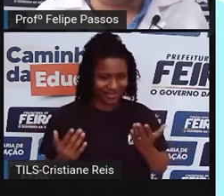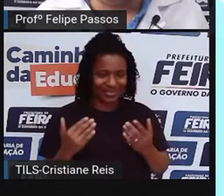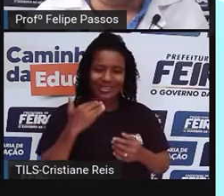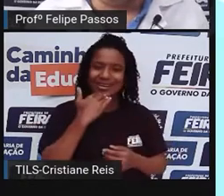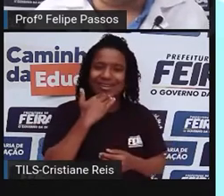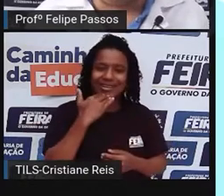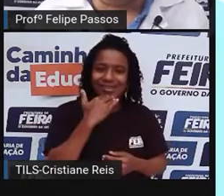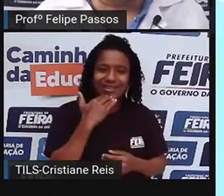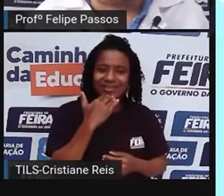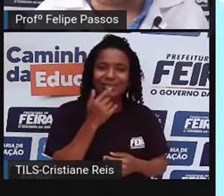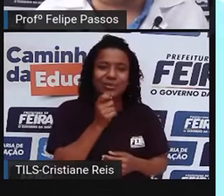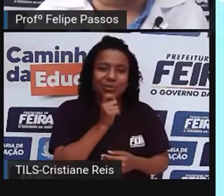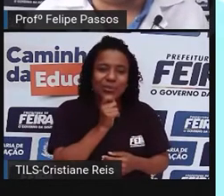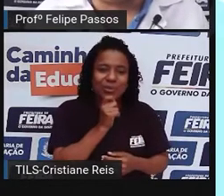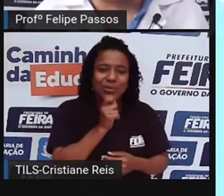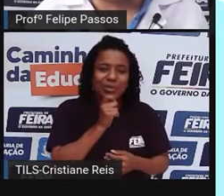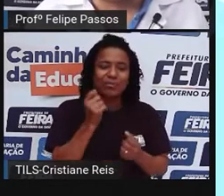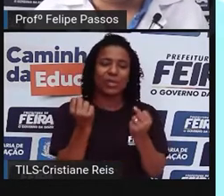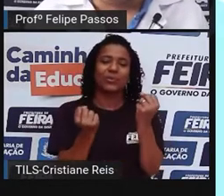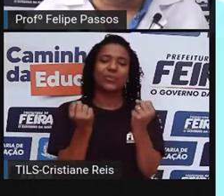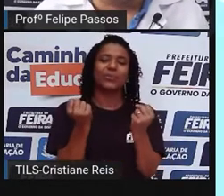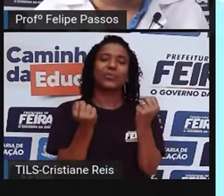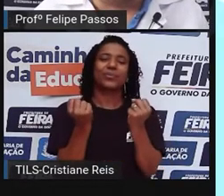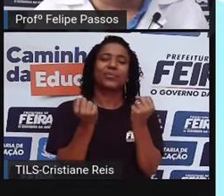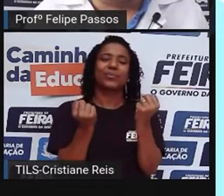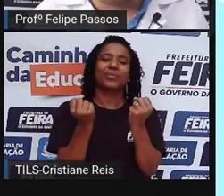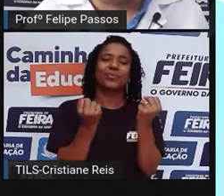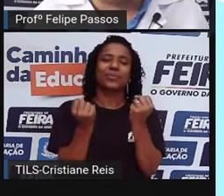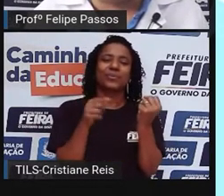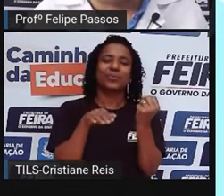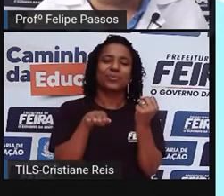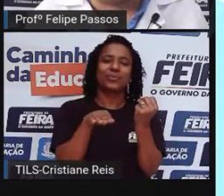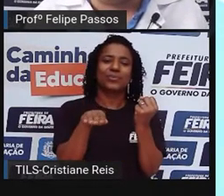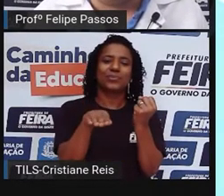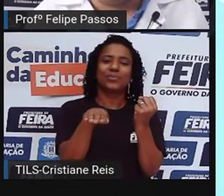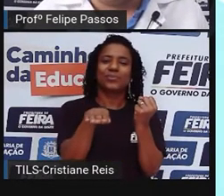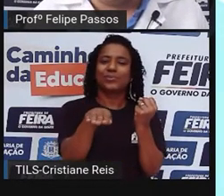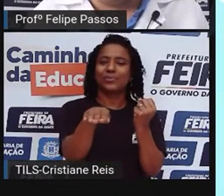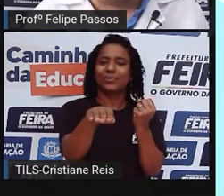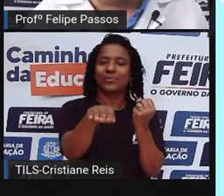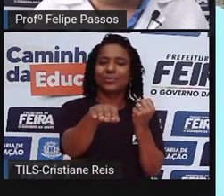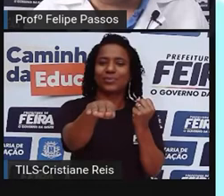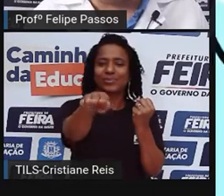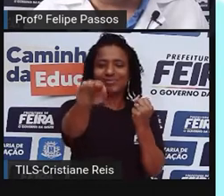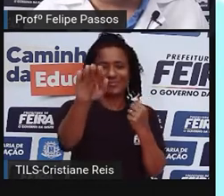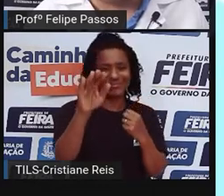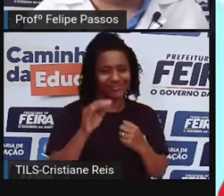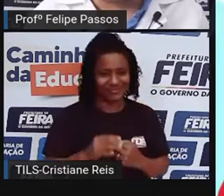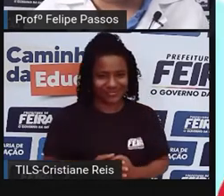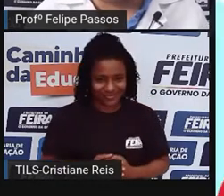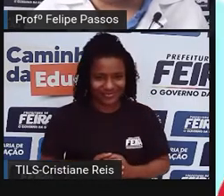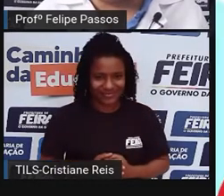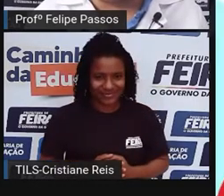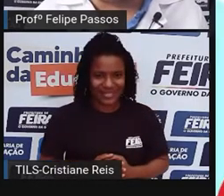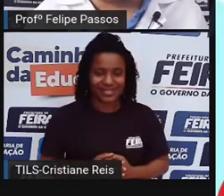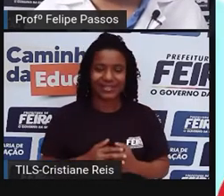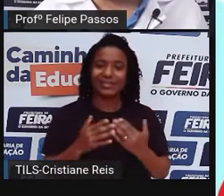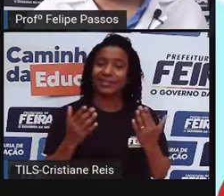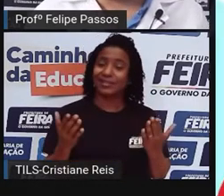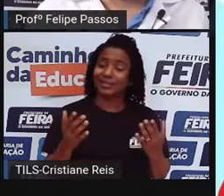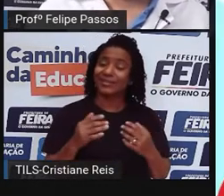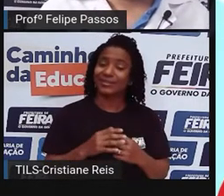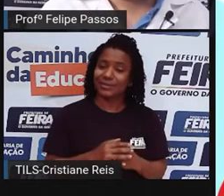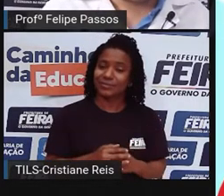lisinha e que permite a passagem bem mais livre, dos carros. Então, galera, com esse avanço